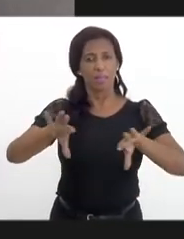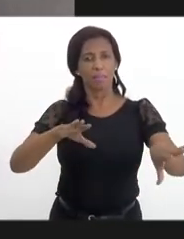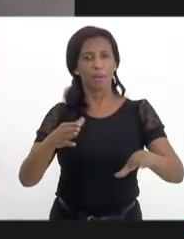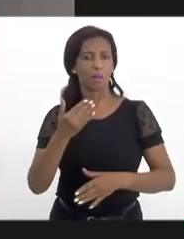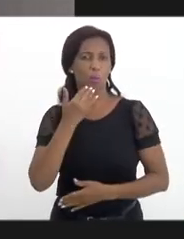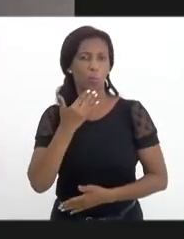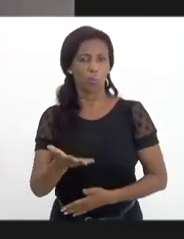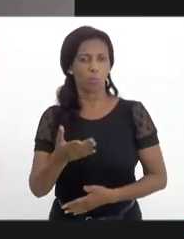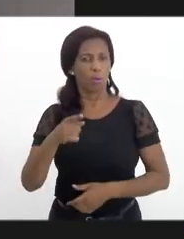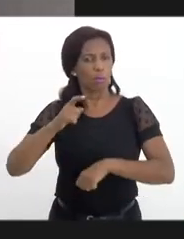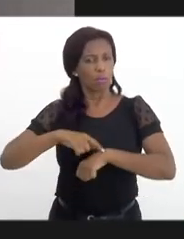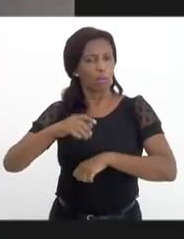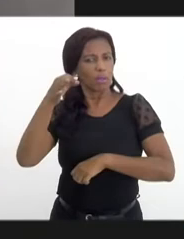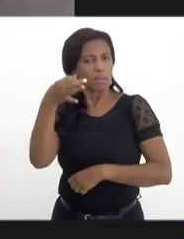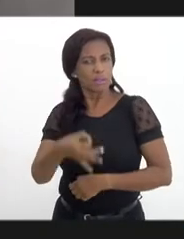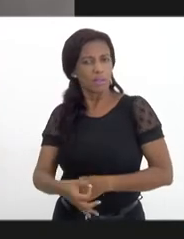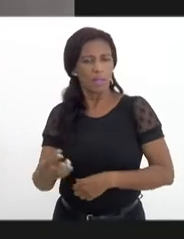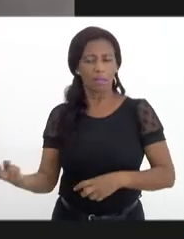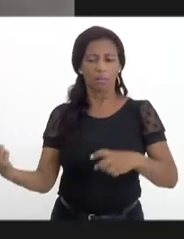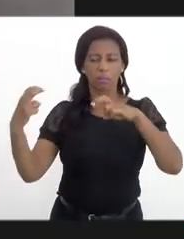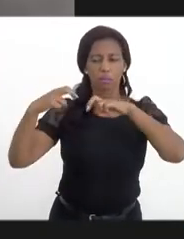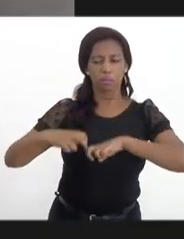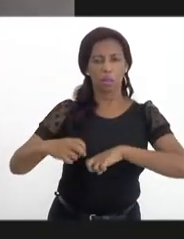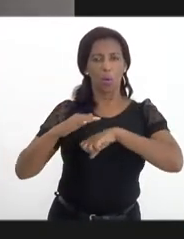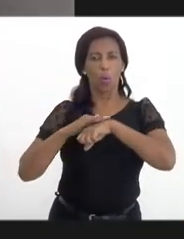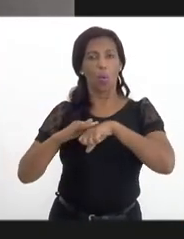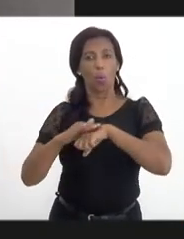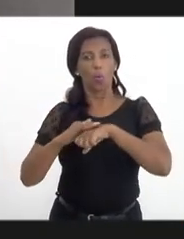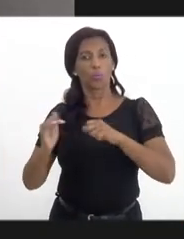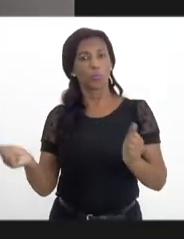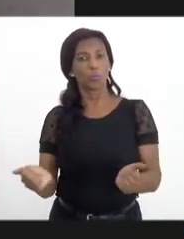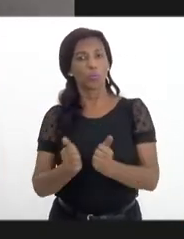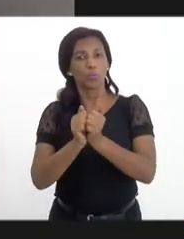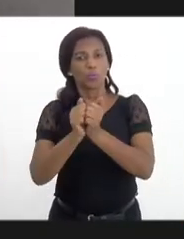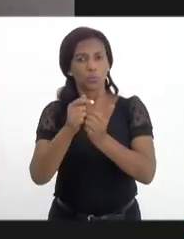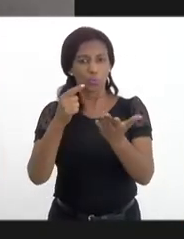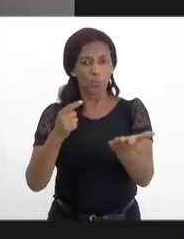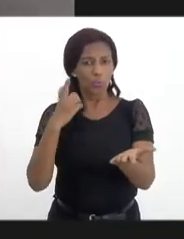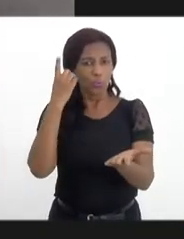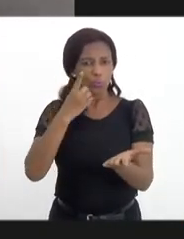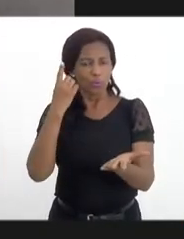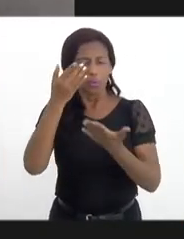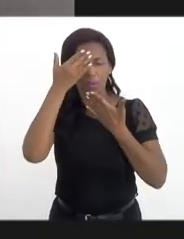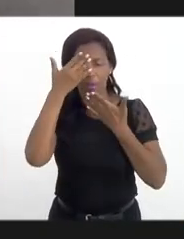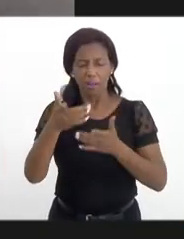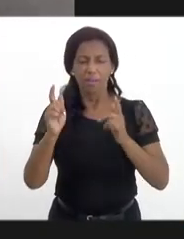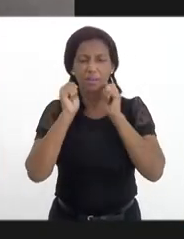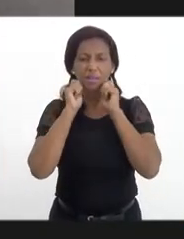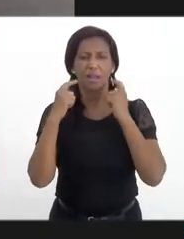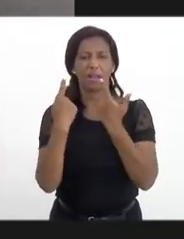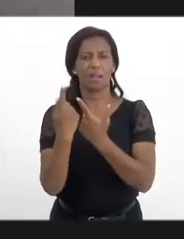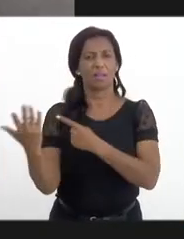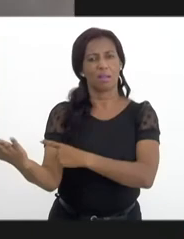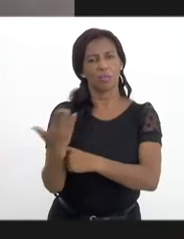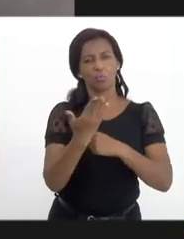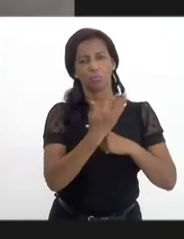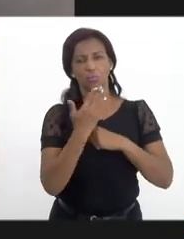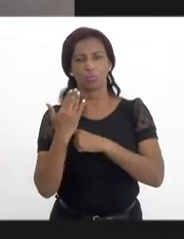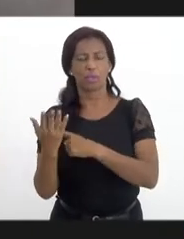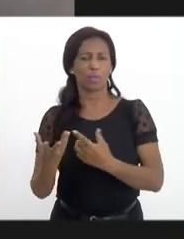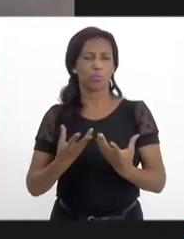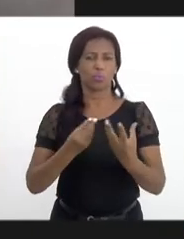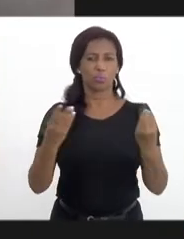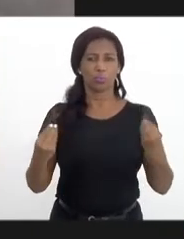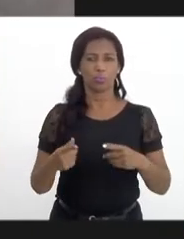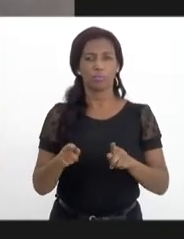momento oportuno, a gente vai estar sentando e conversando com o senhor, quero agradecer a essa casa também, que muito tem ajudado a gente, na pessoa do senhor, e na